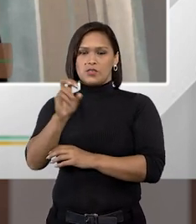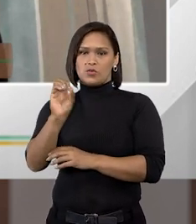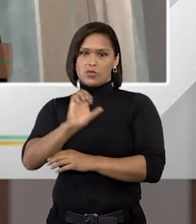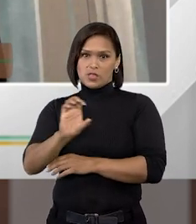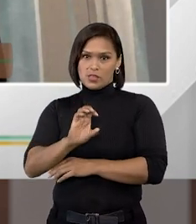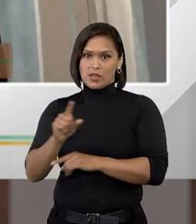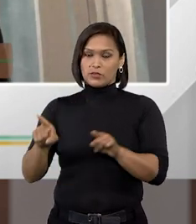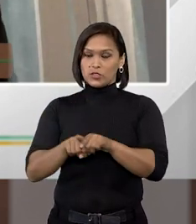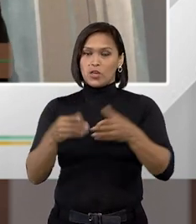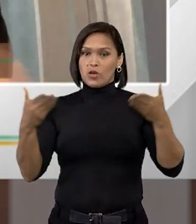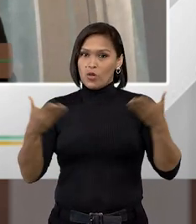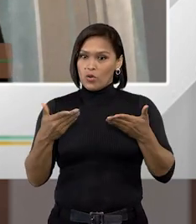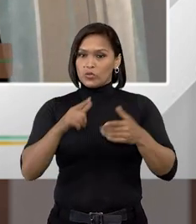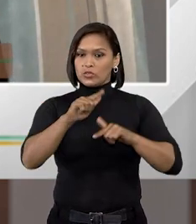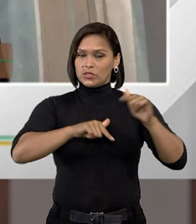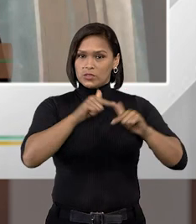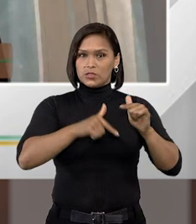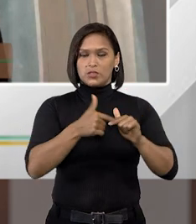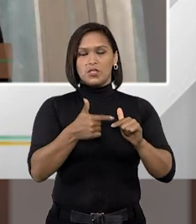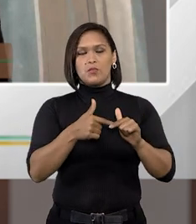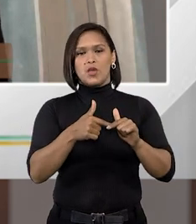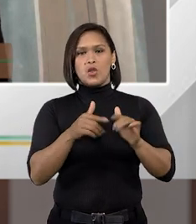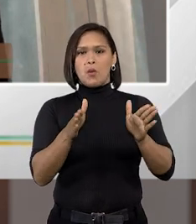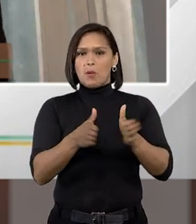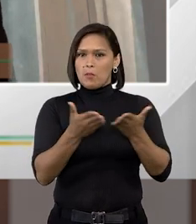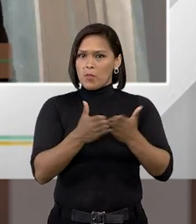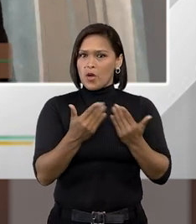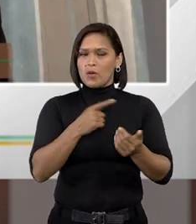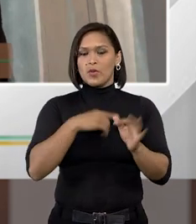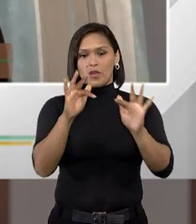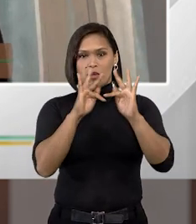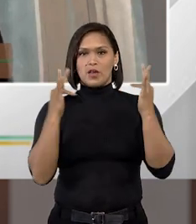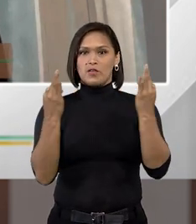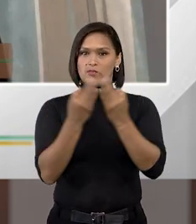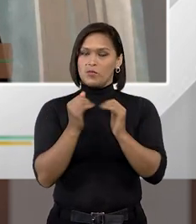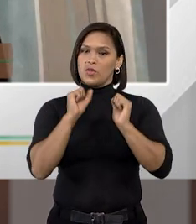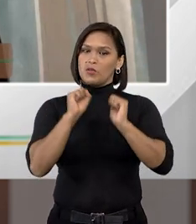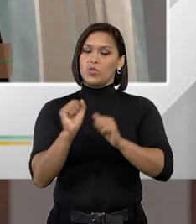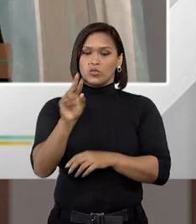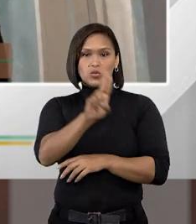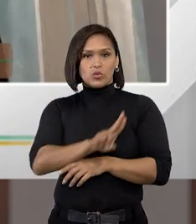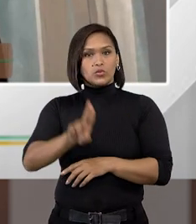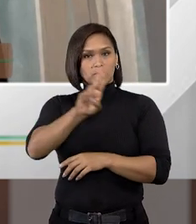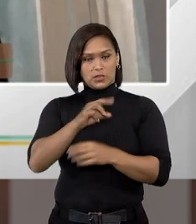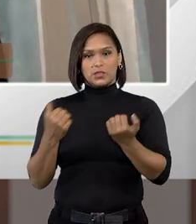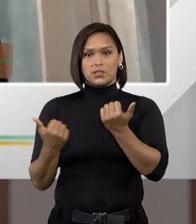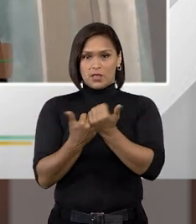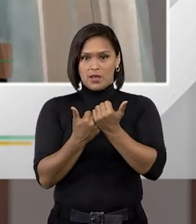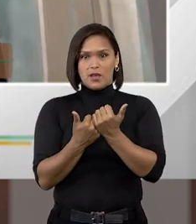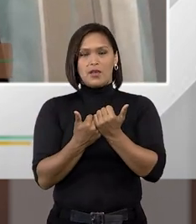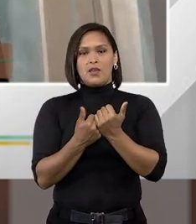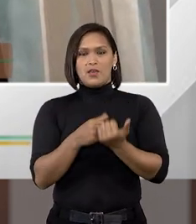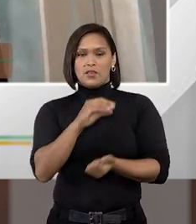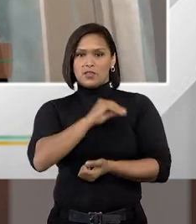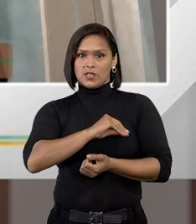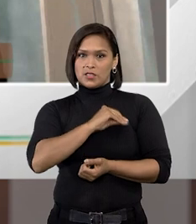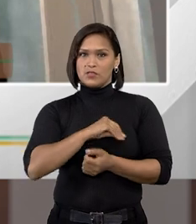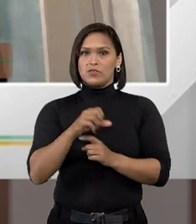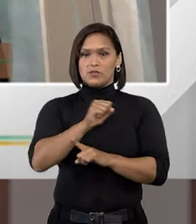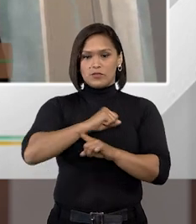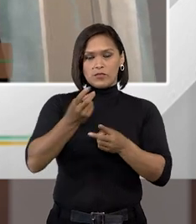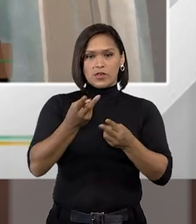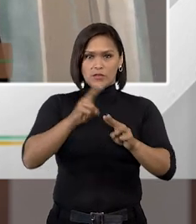Então, hoje, se tratando desse trabalhador de baixa renda para que a família possa usufruir desse benefício que é o